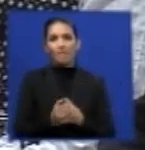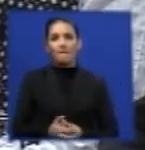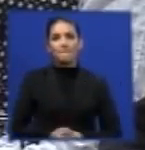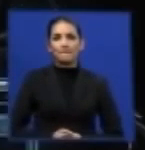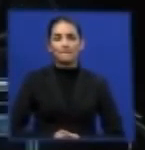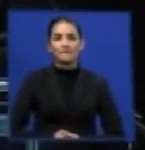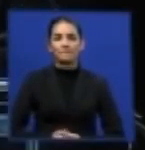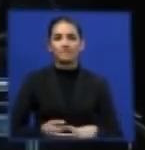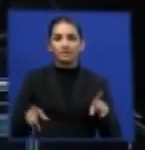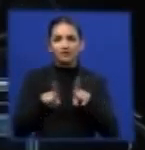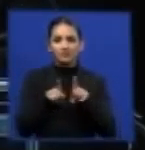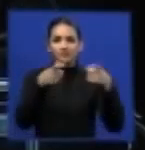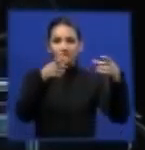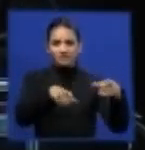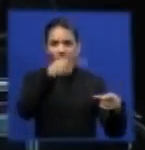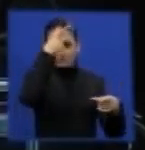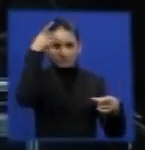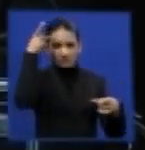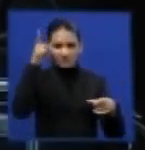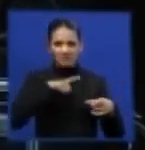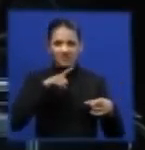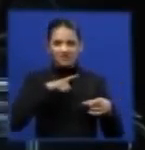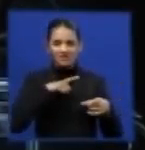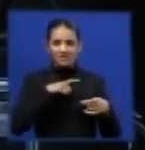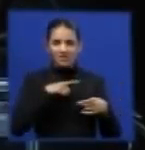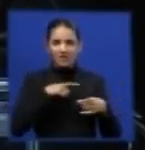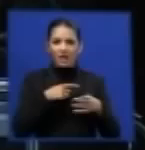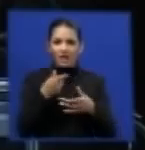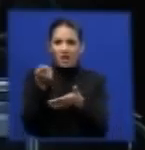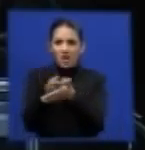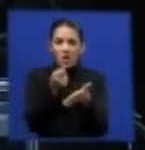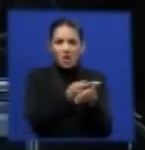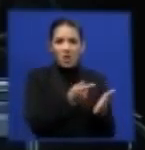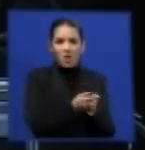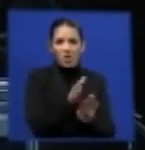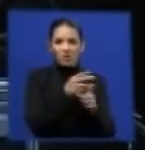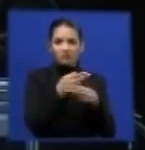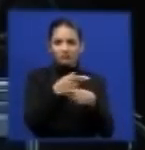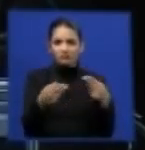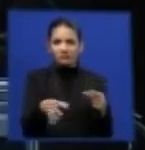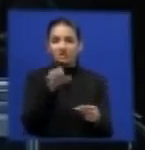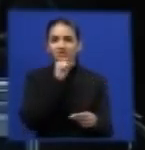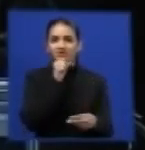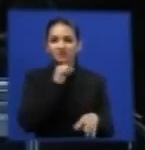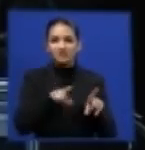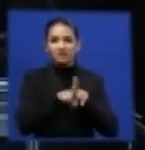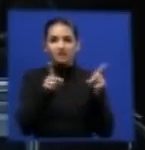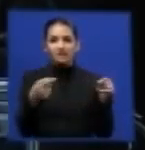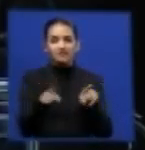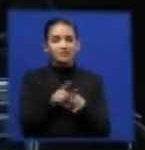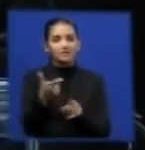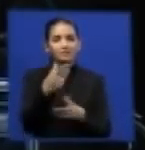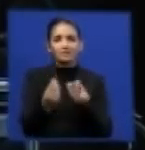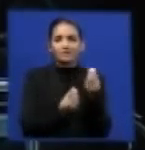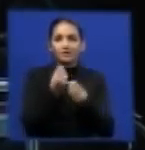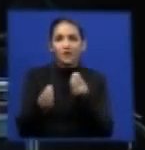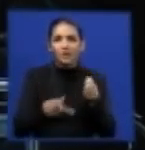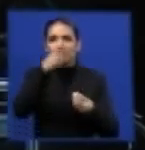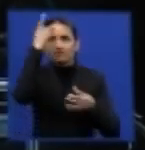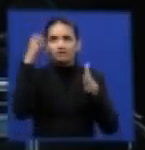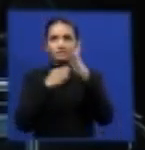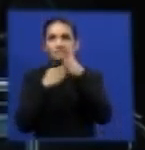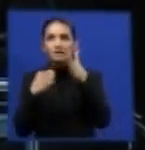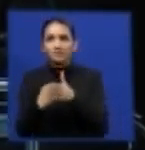teoricamente, ou na prática, não teria condições de ter acesso nem à ANIP, nem os reformadores.